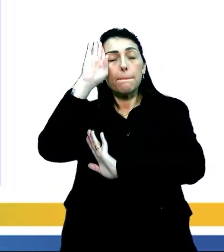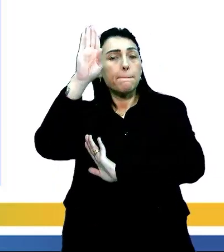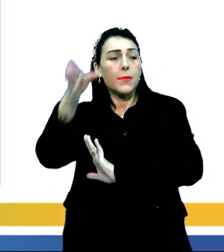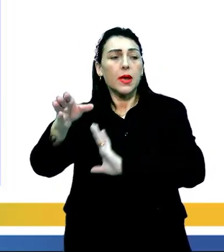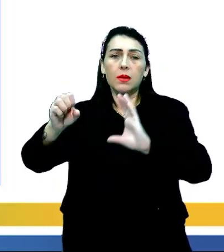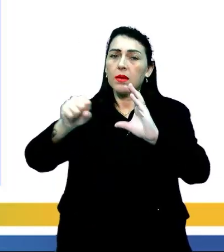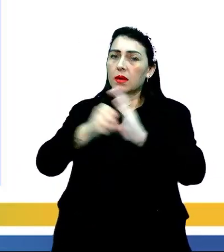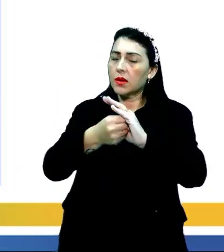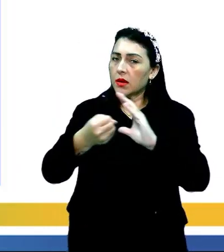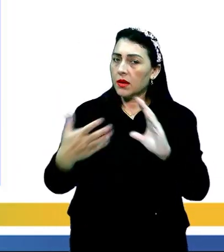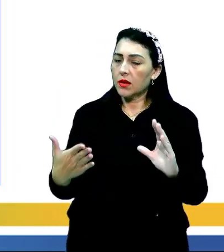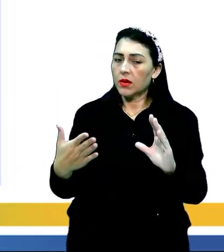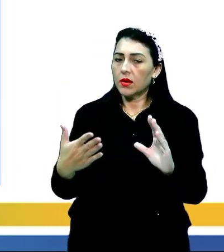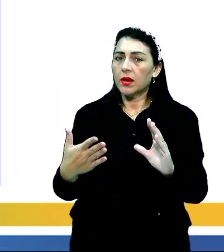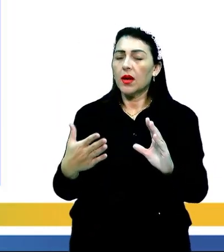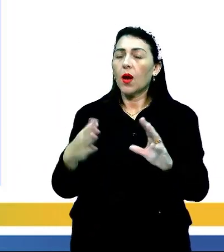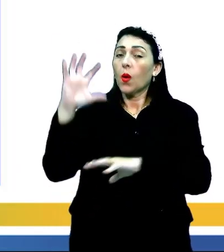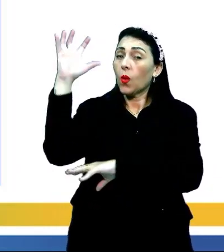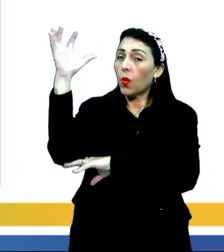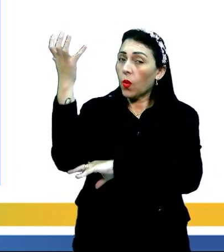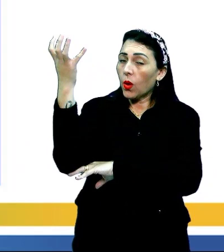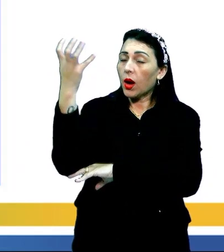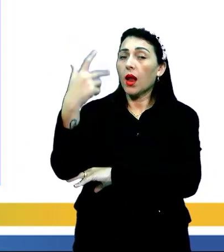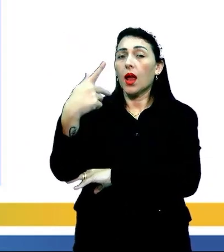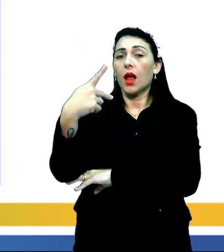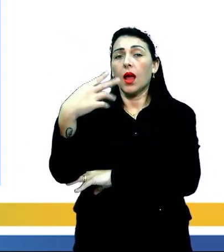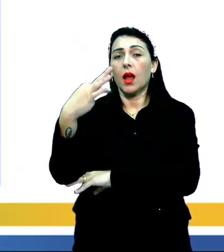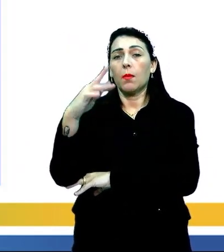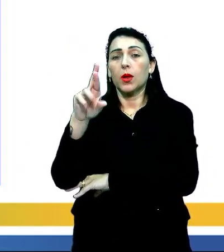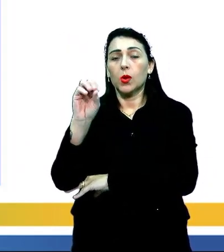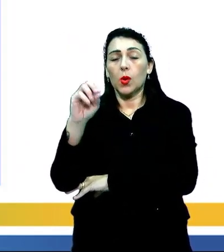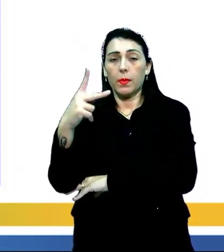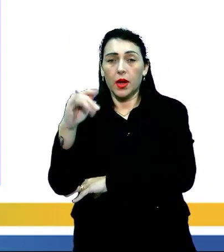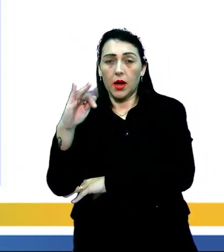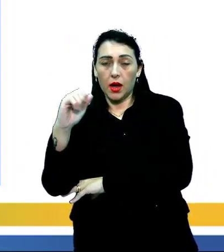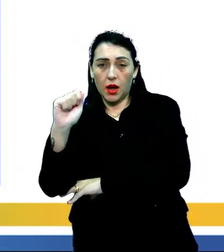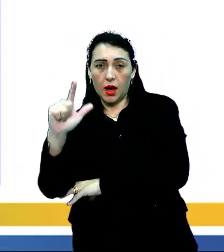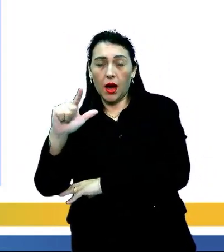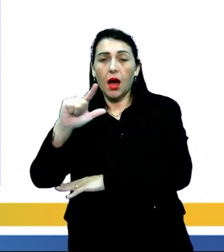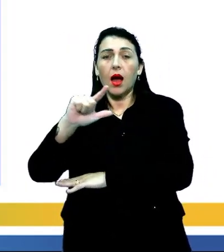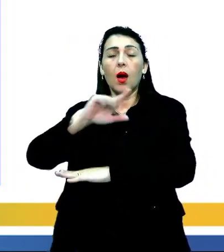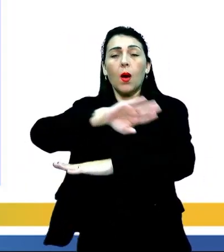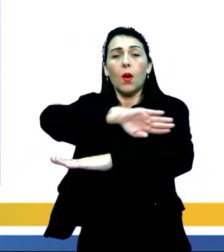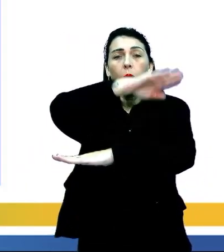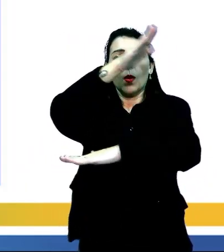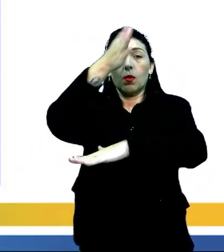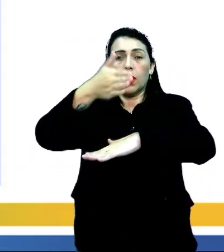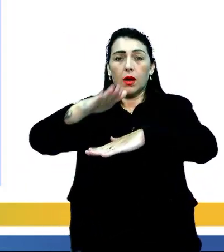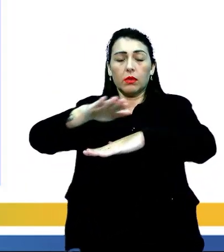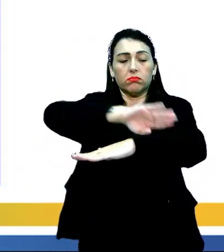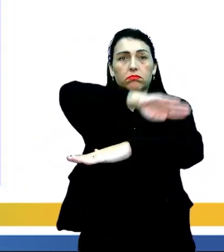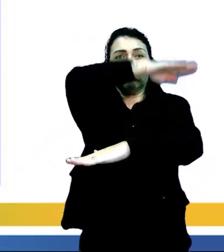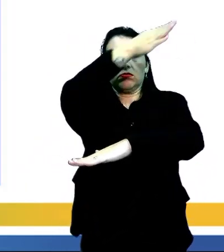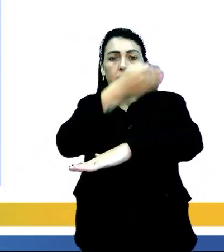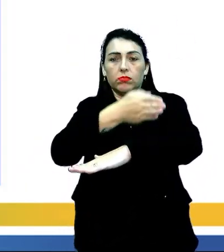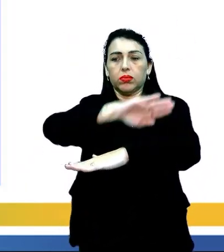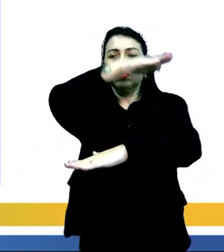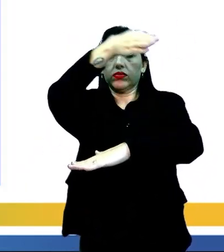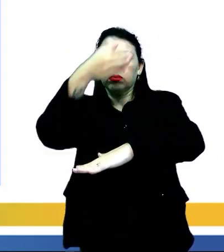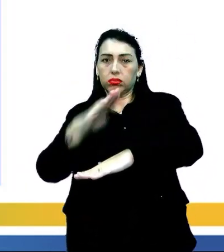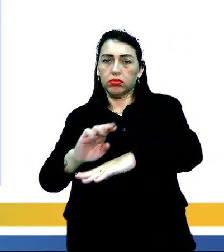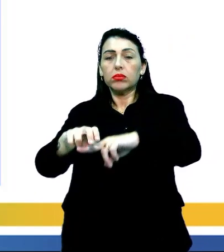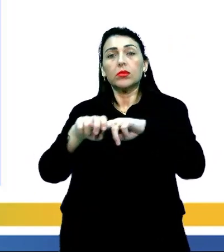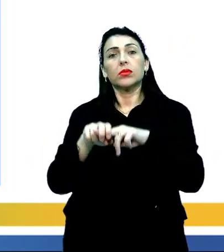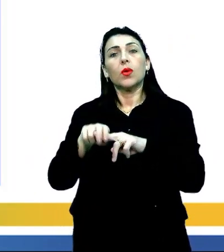característica aí o clima tropical de altitude, planaltos e serras, por isso o nome, marés de